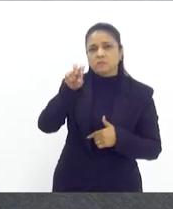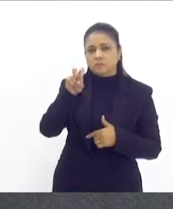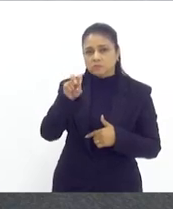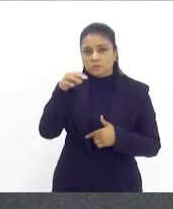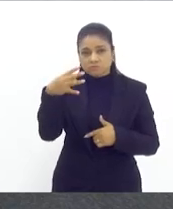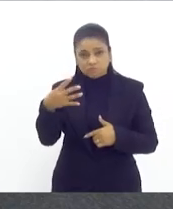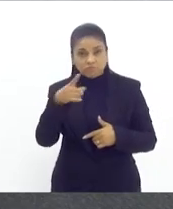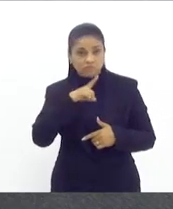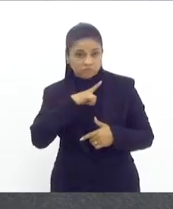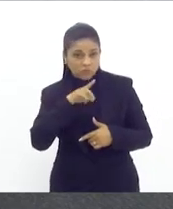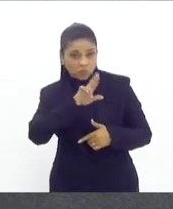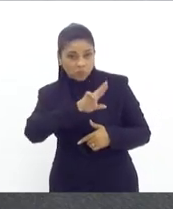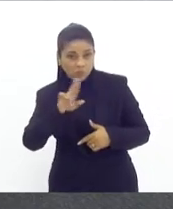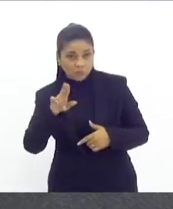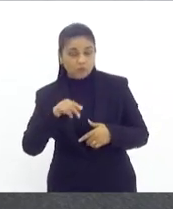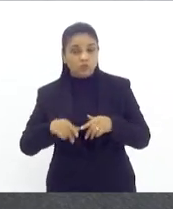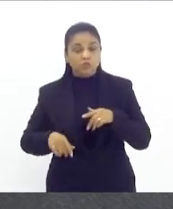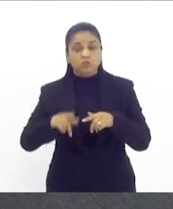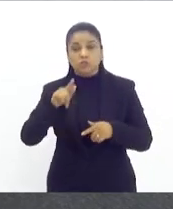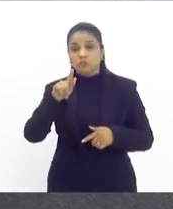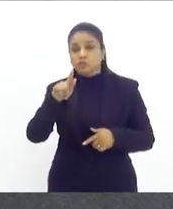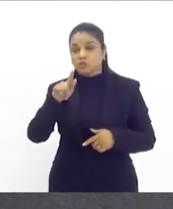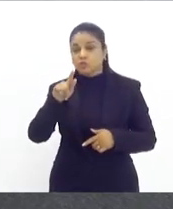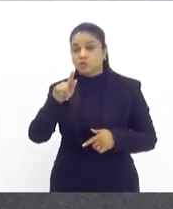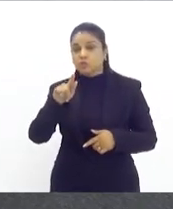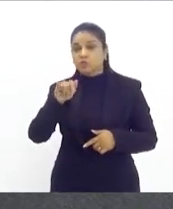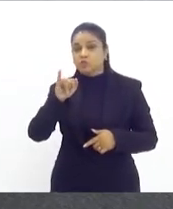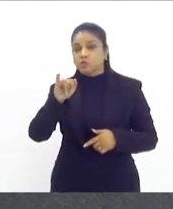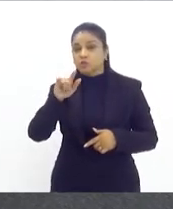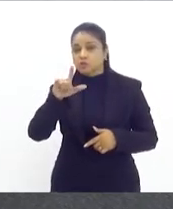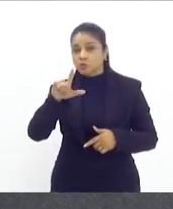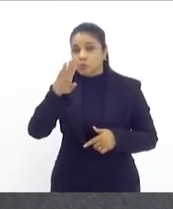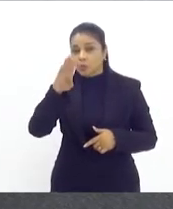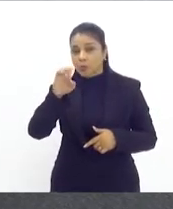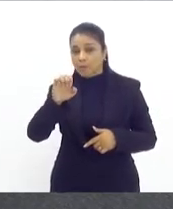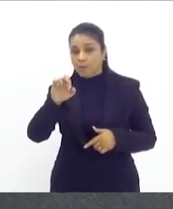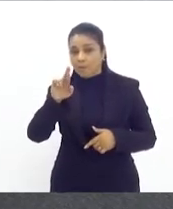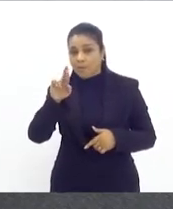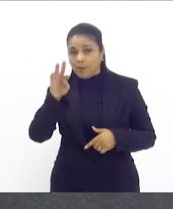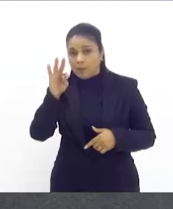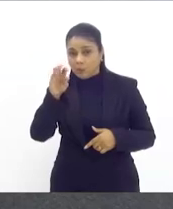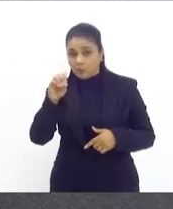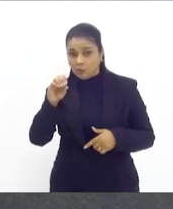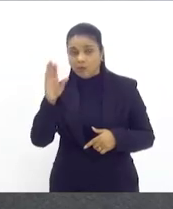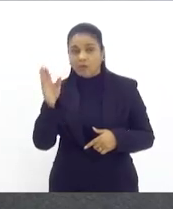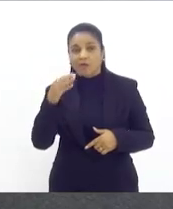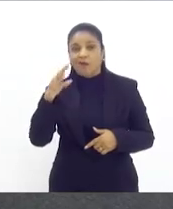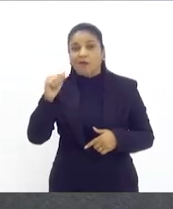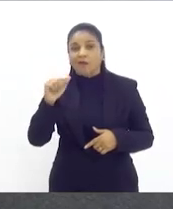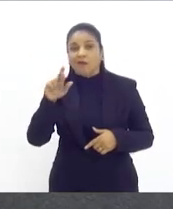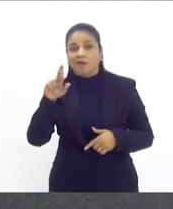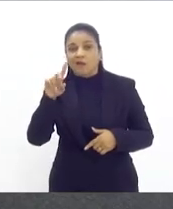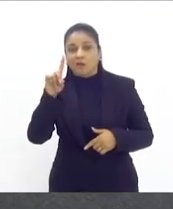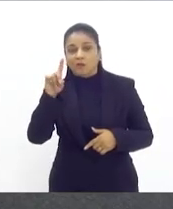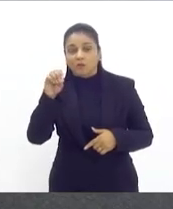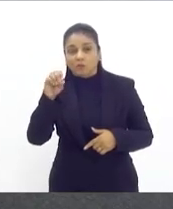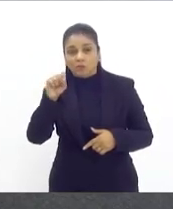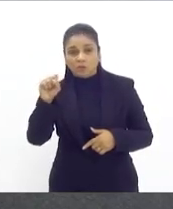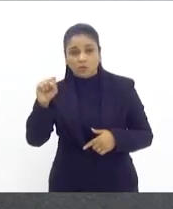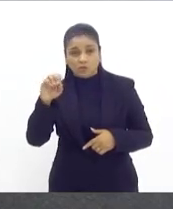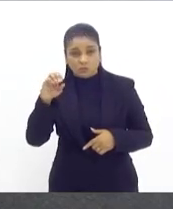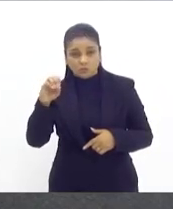sabe, de Gilberto Cardoso. E que Gilberto Cardoso é o ex-presidente do Flamengo